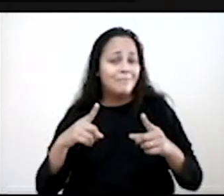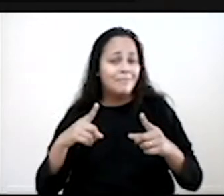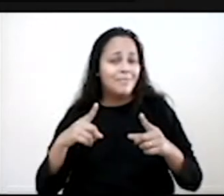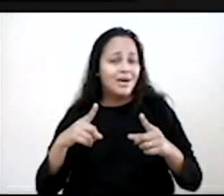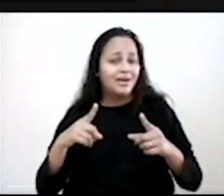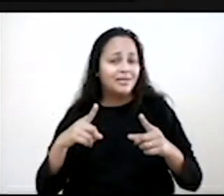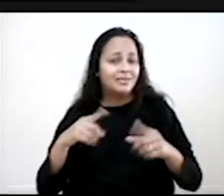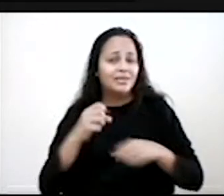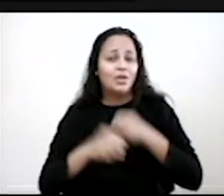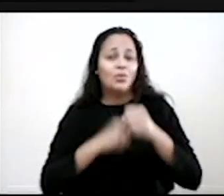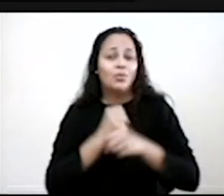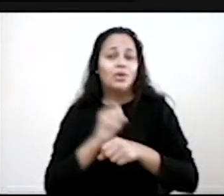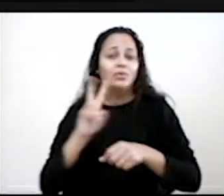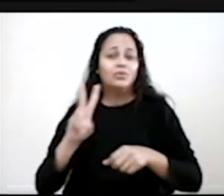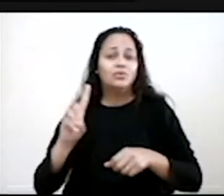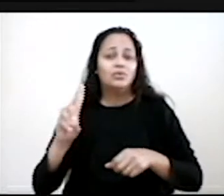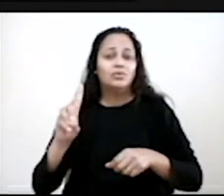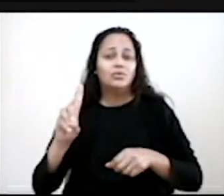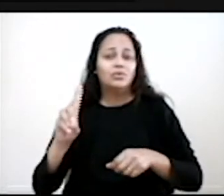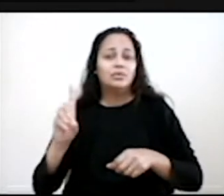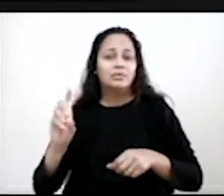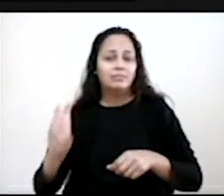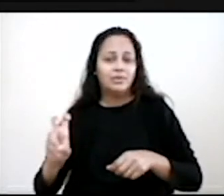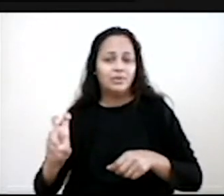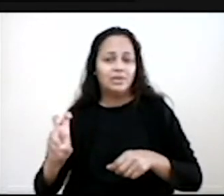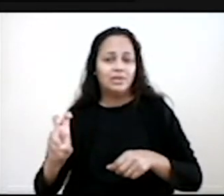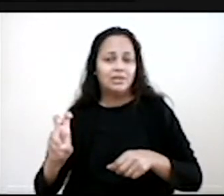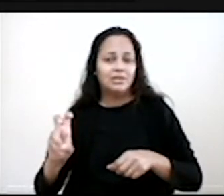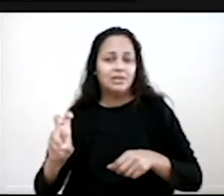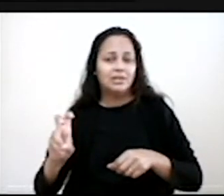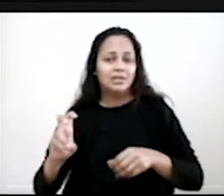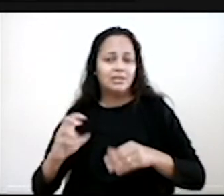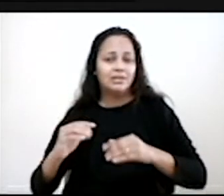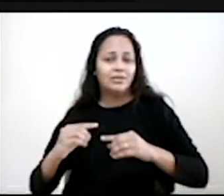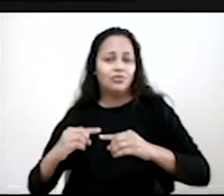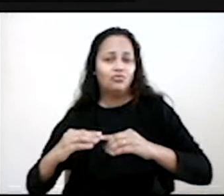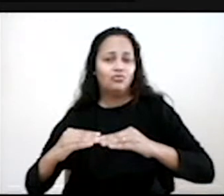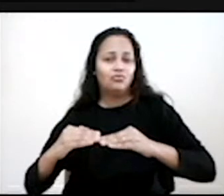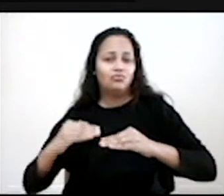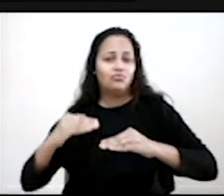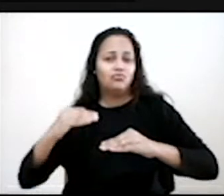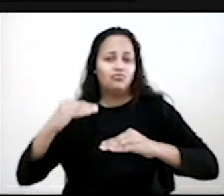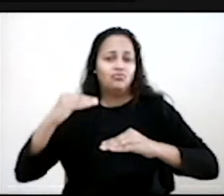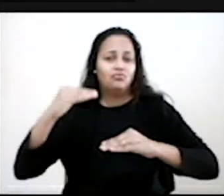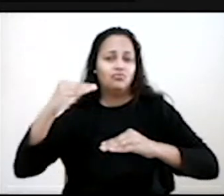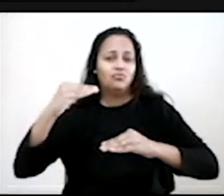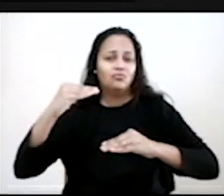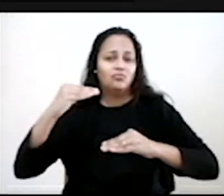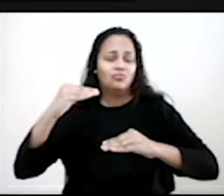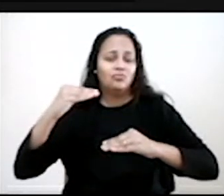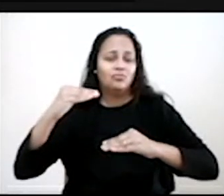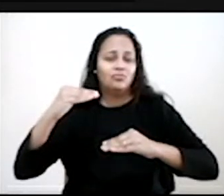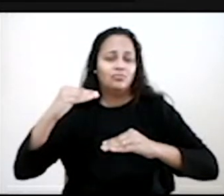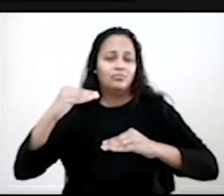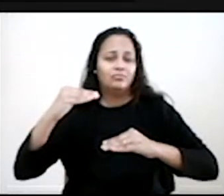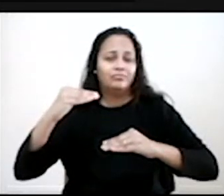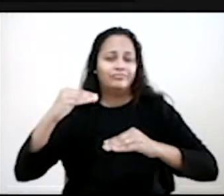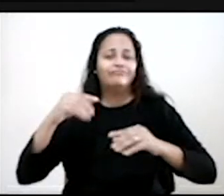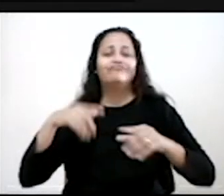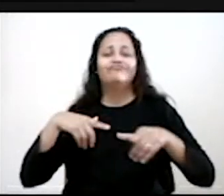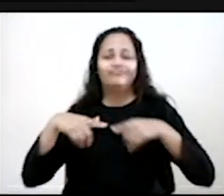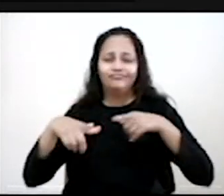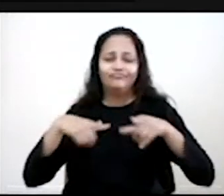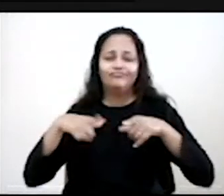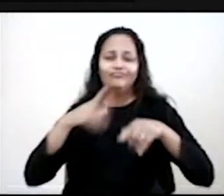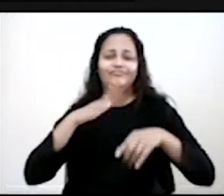mas, de repente, em 2015, esse número, ele subiu, né? Ele aumentou a quantidade